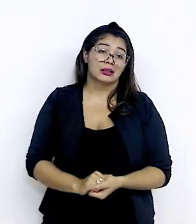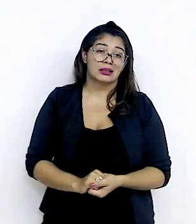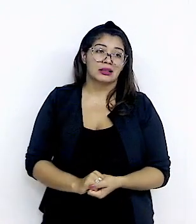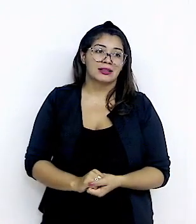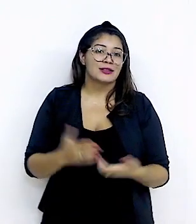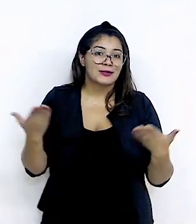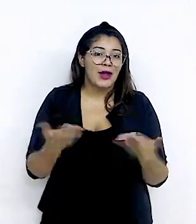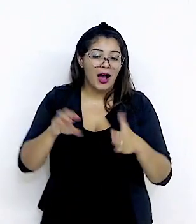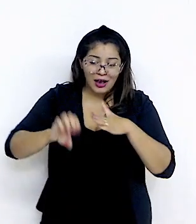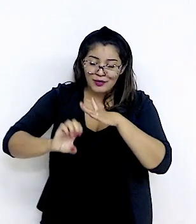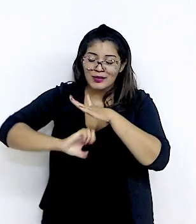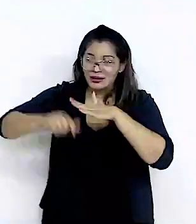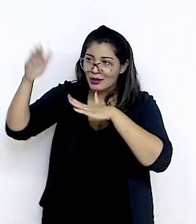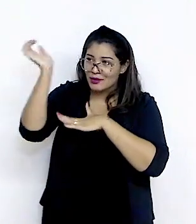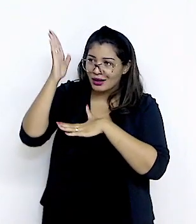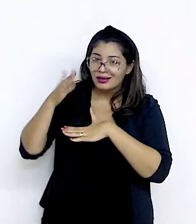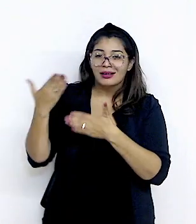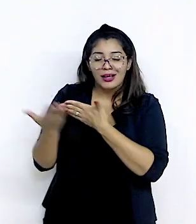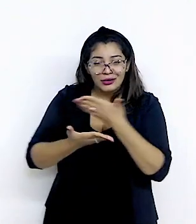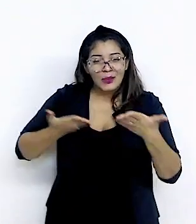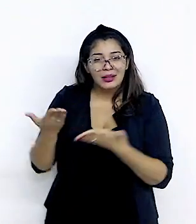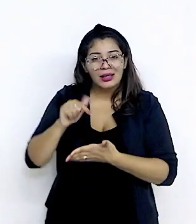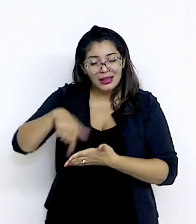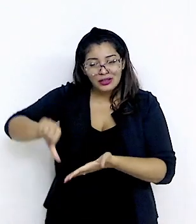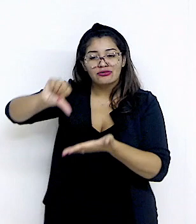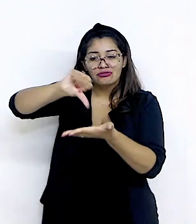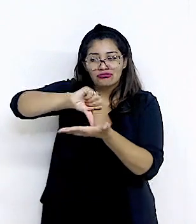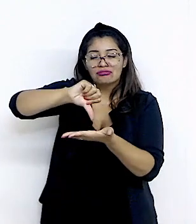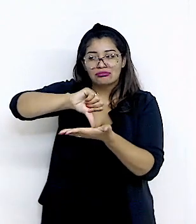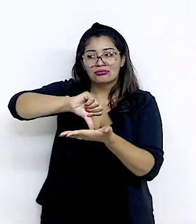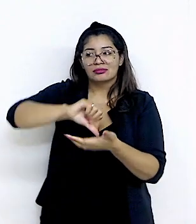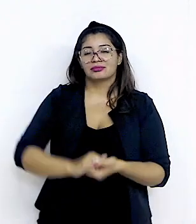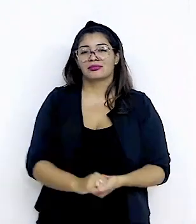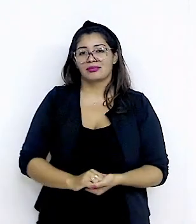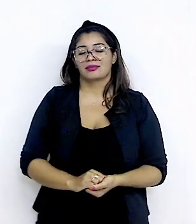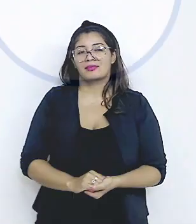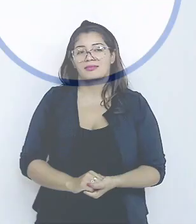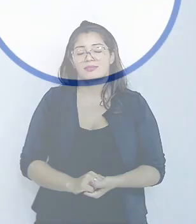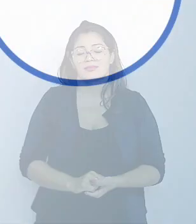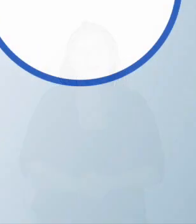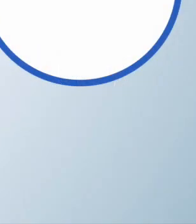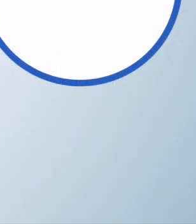dizer que já há empresários brasileiros Agindo e atuando no Irã Por esse intermédio